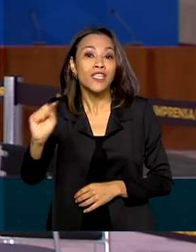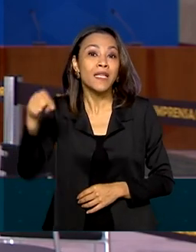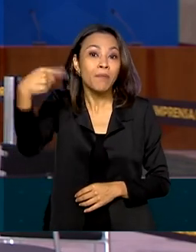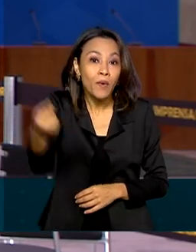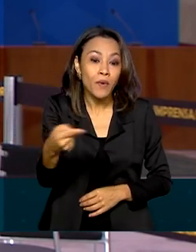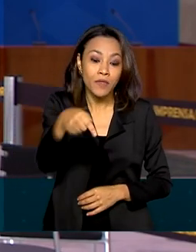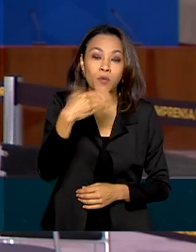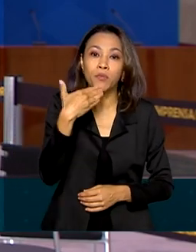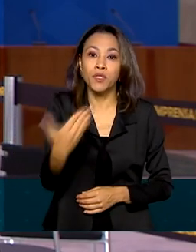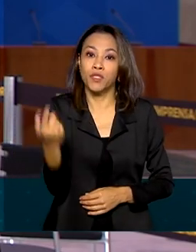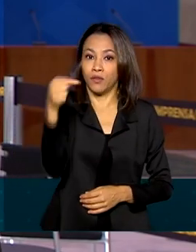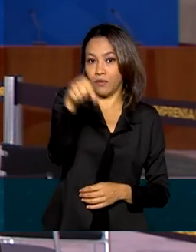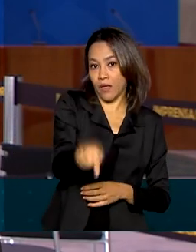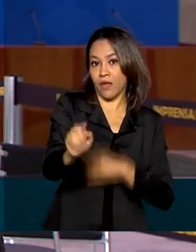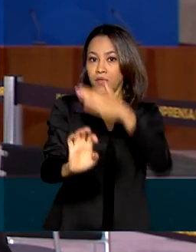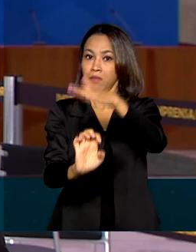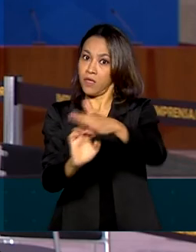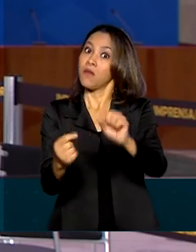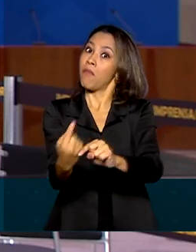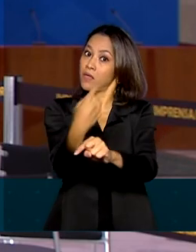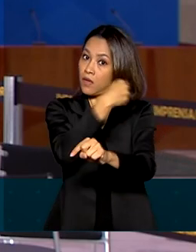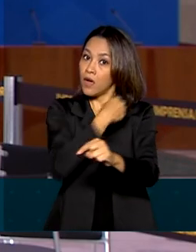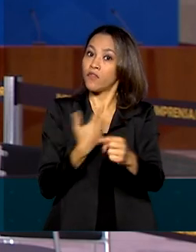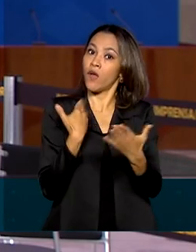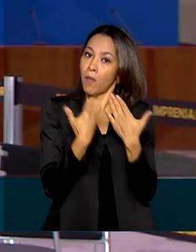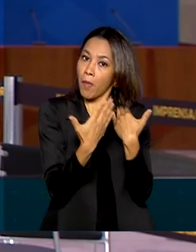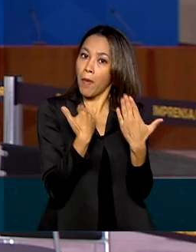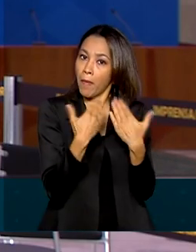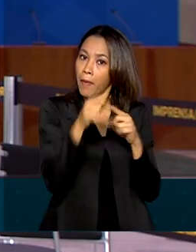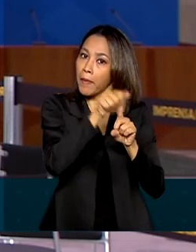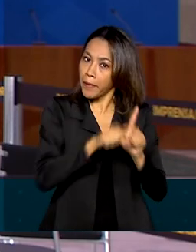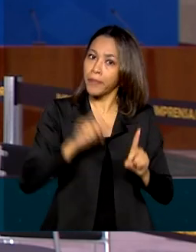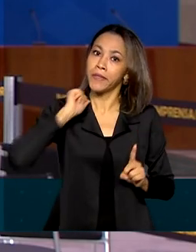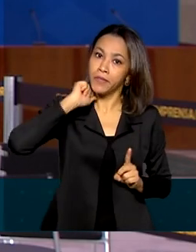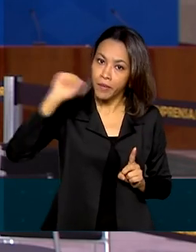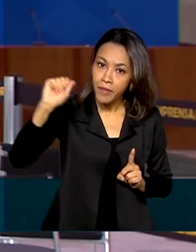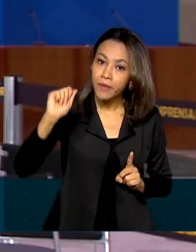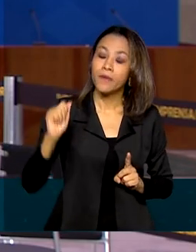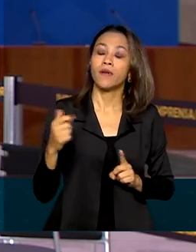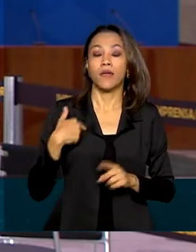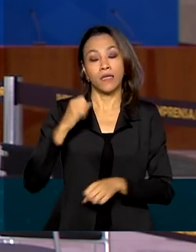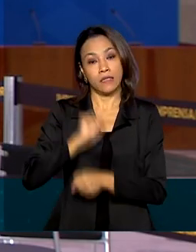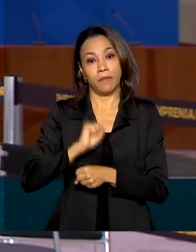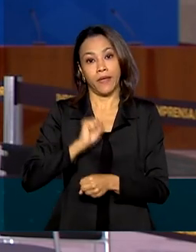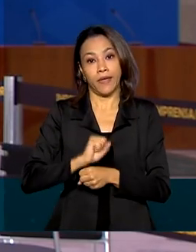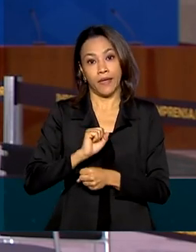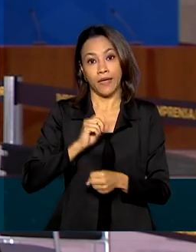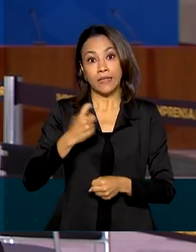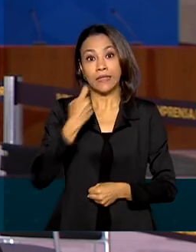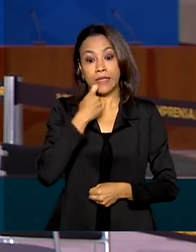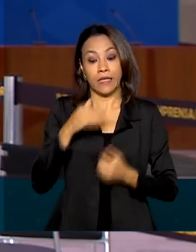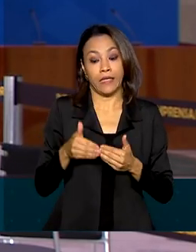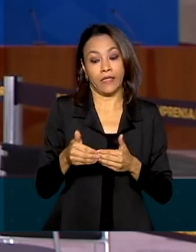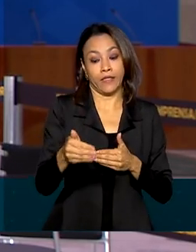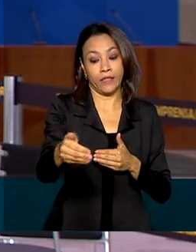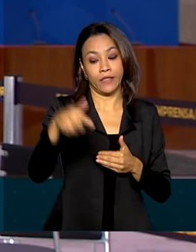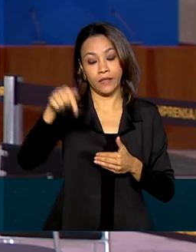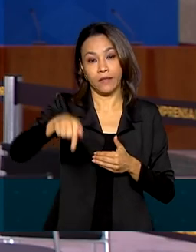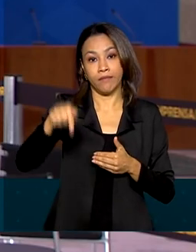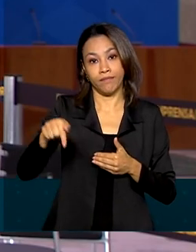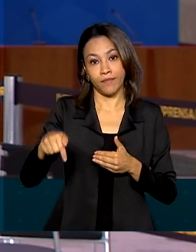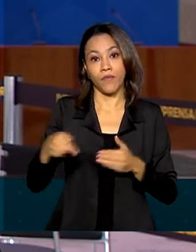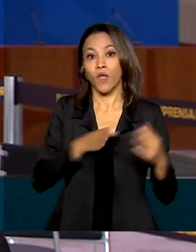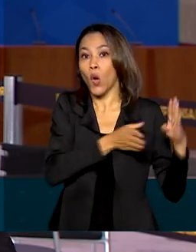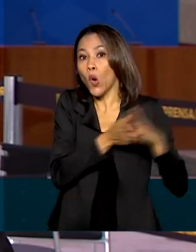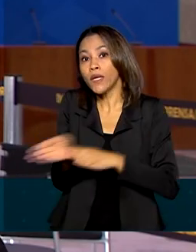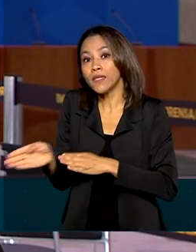negociações tenham se iniciado em abril do ano passado. A pasta aguarda para sexta-feira dessa semana a orientação da Casa Civil